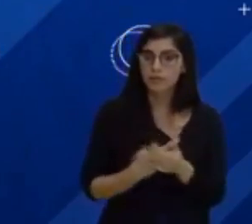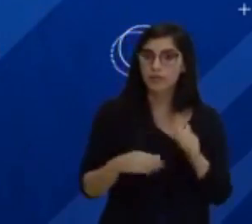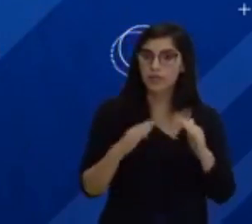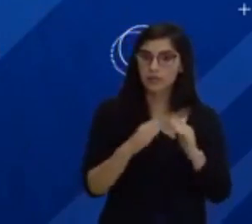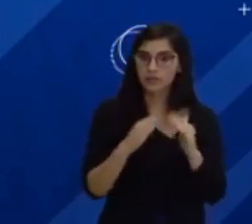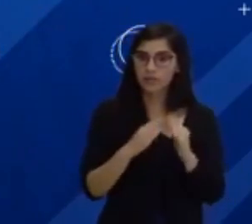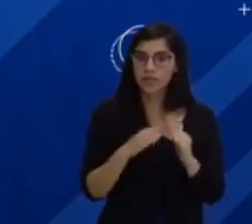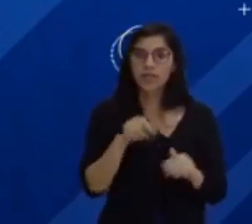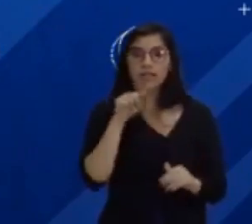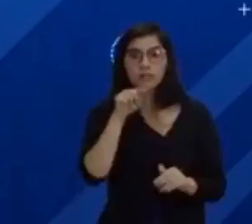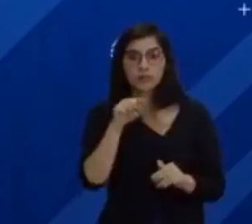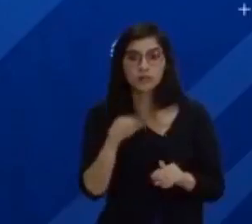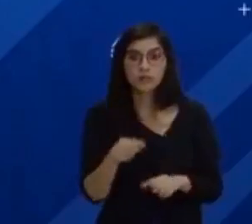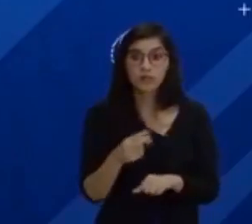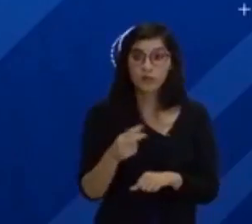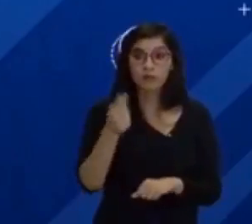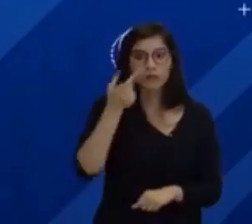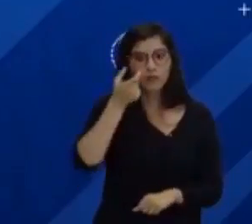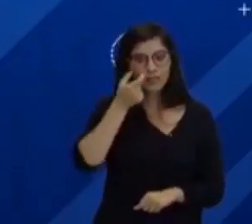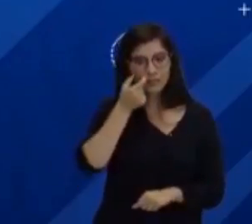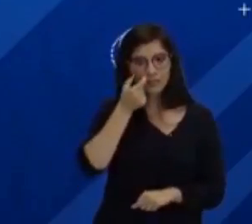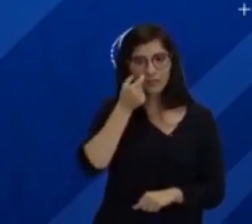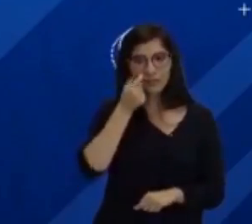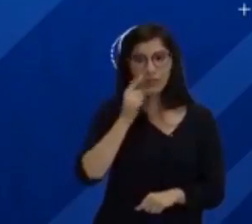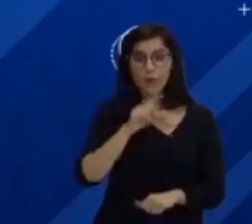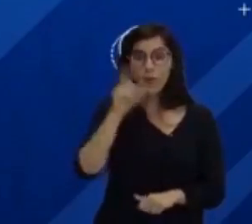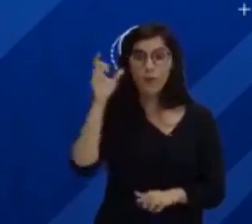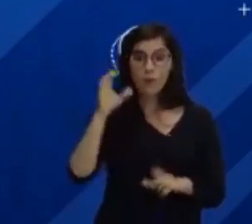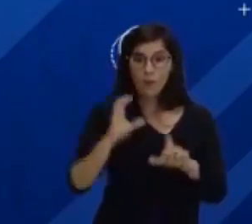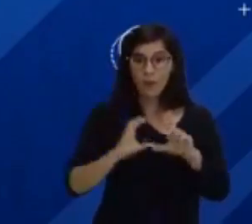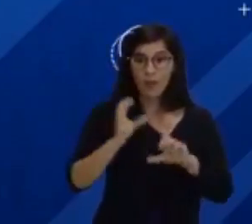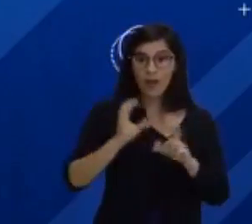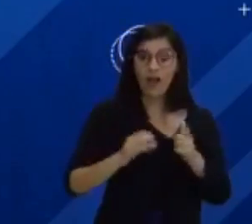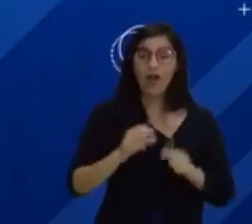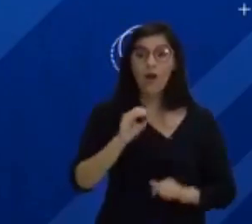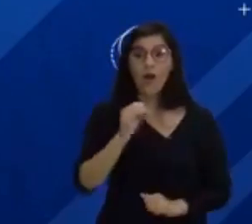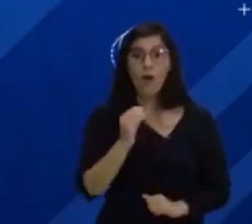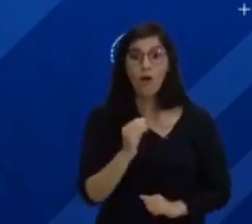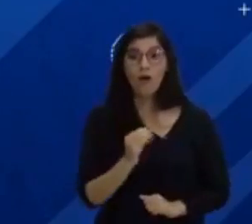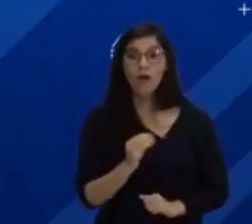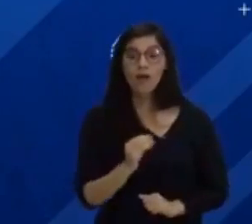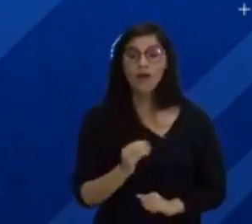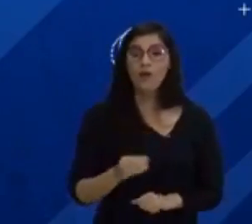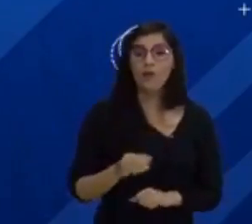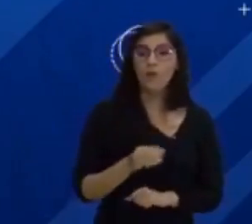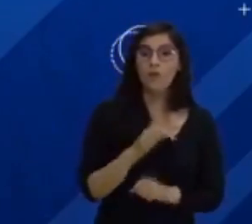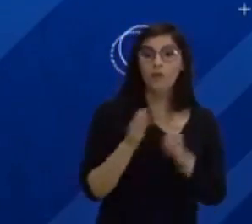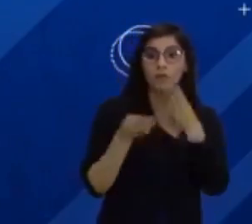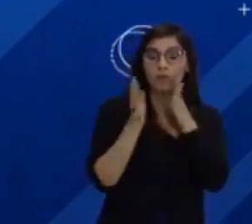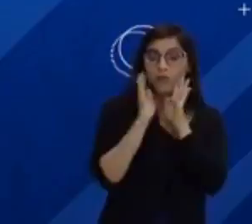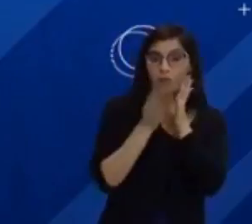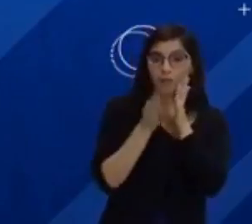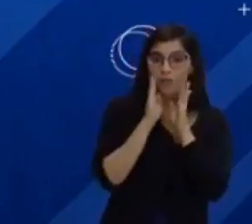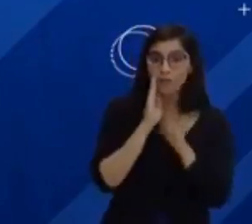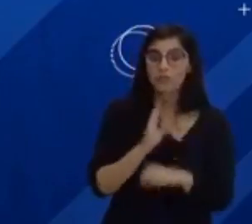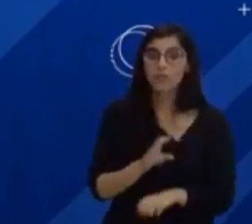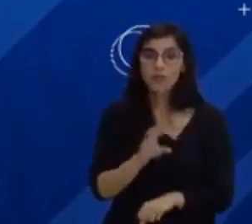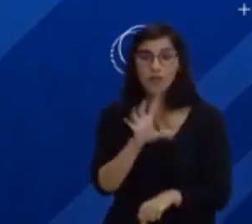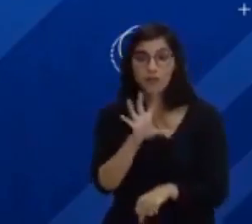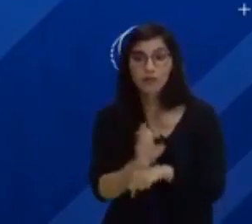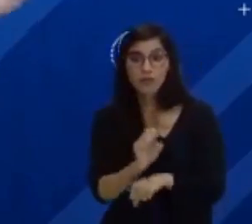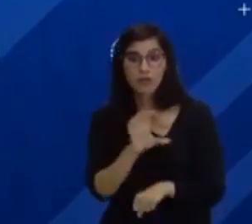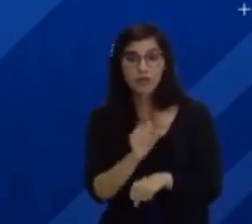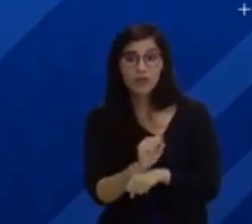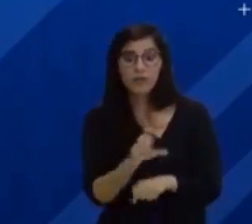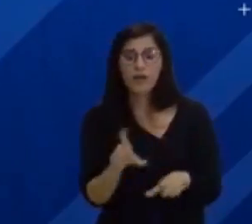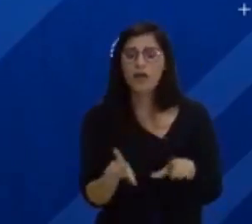portal Cultura lá do YouTube, ou aqui pela TV Cultura de Comunicação, ou até mesmo pelo seu aplicativo.